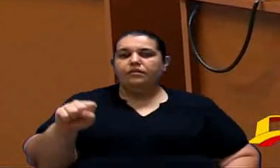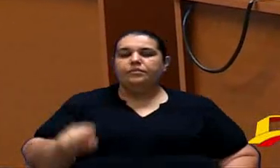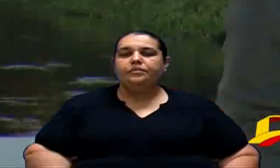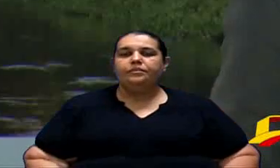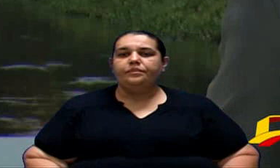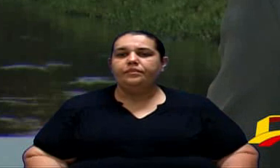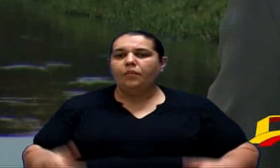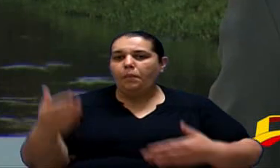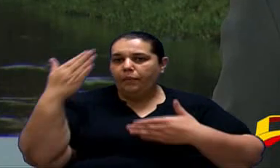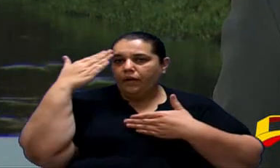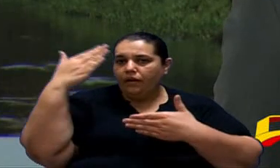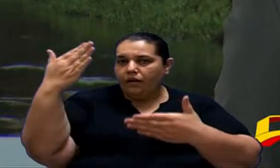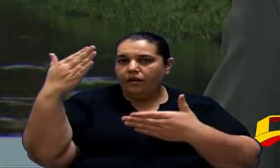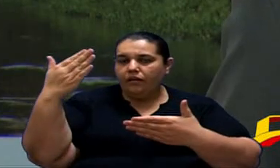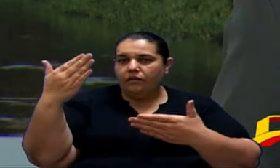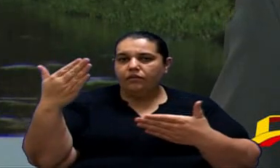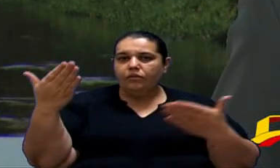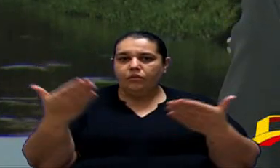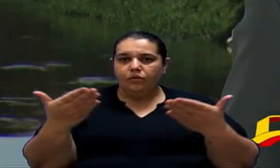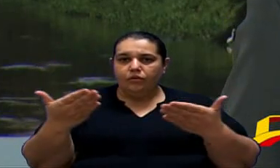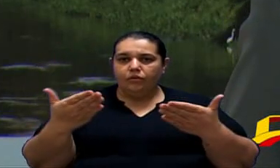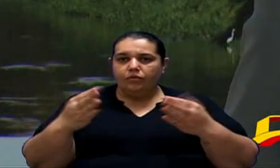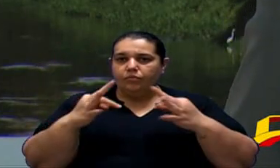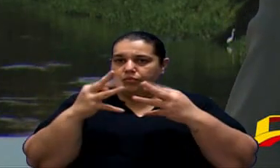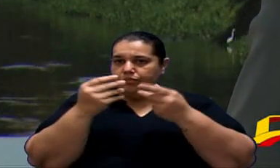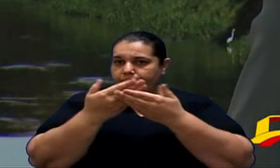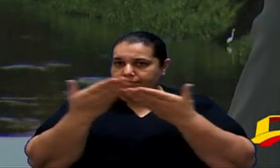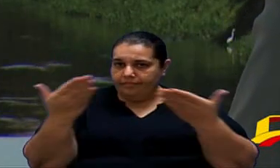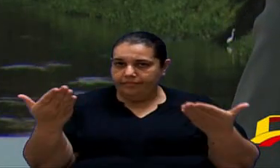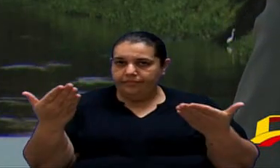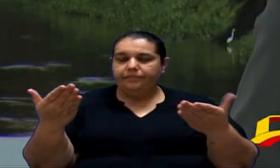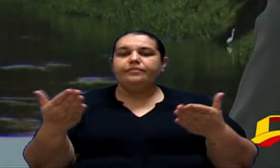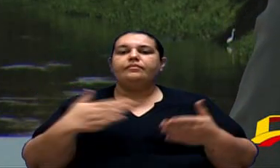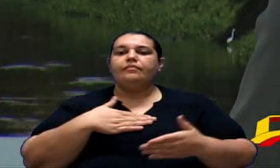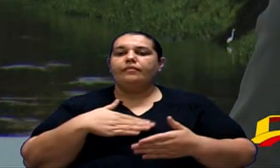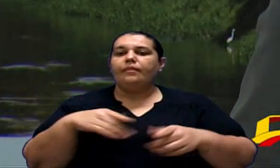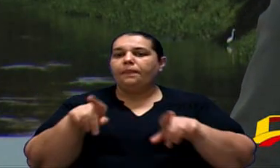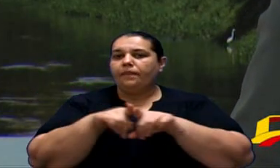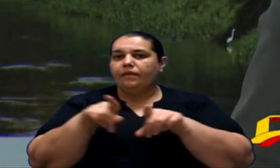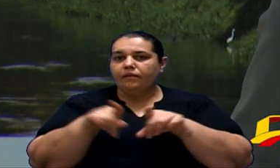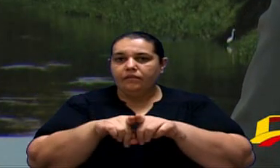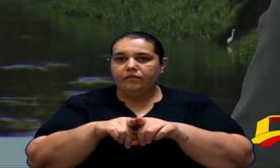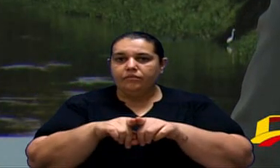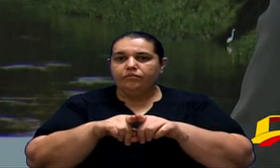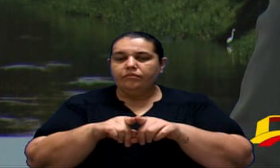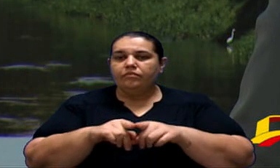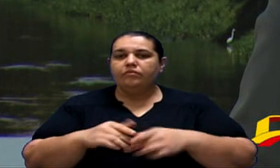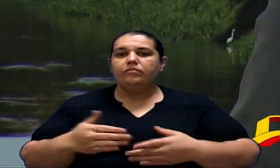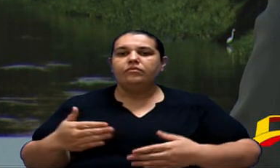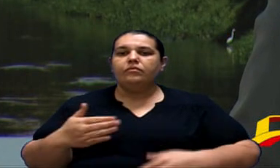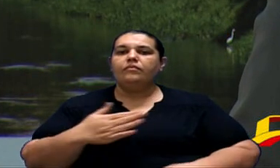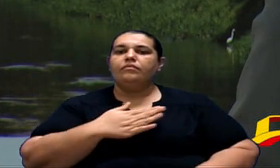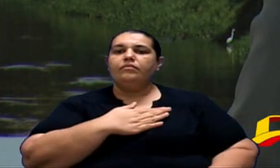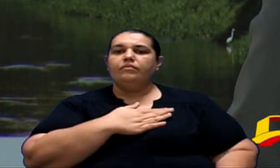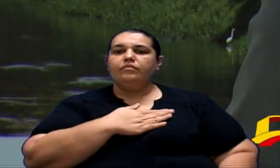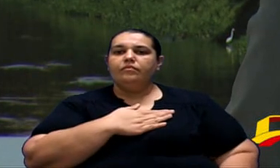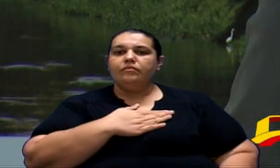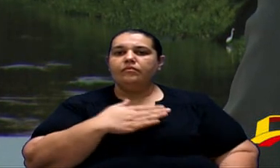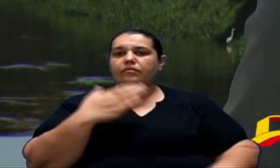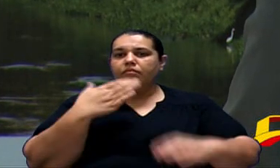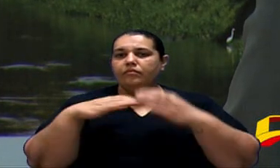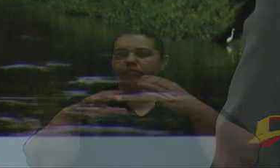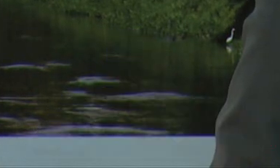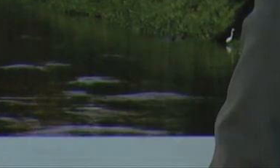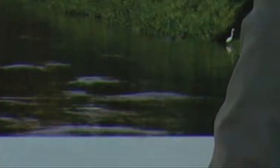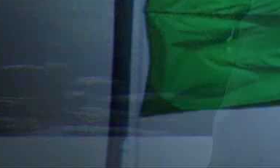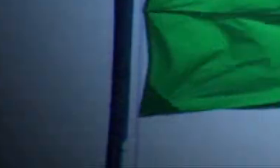à presença de todos. Neste momento, gostaria de solicitar a todos, para a imposição de respeito, cantarmos o hino